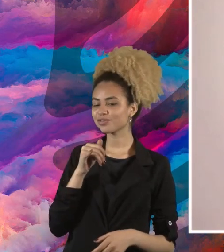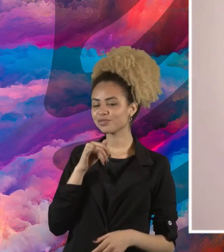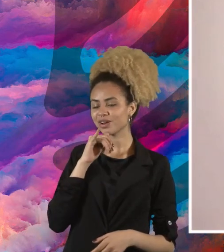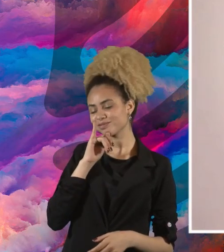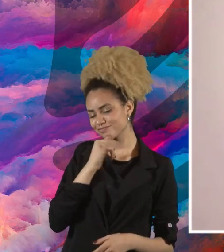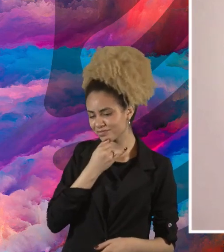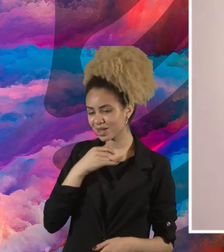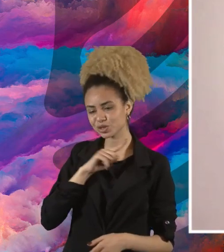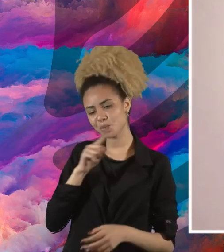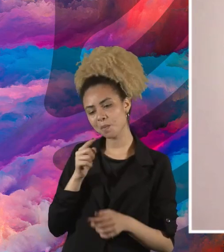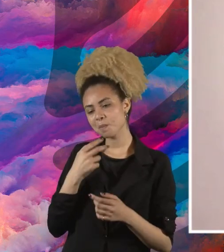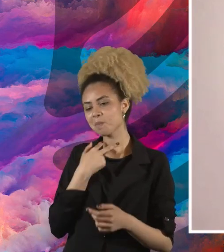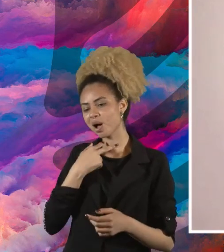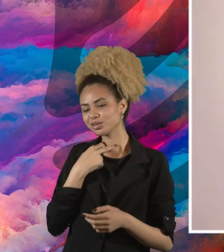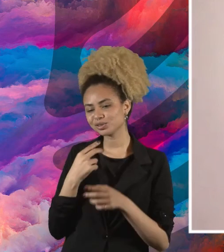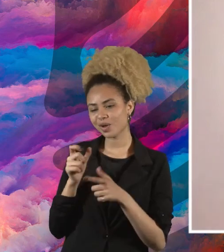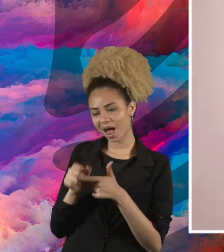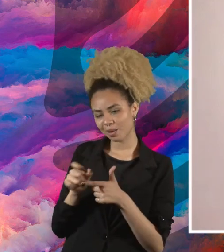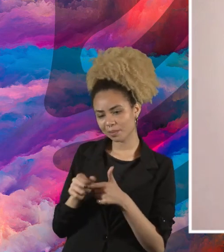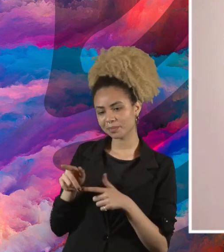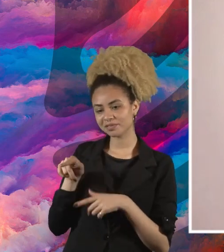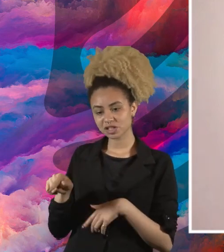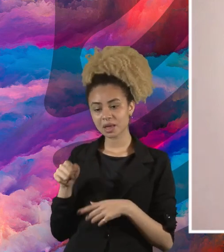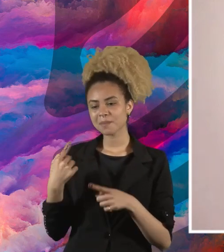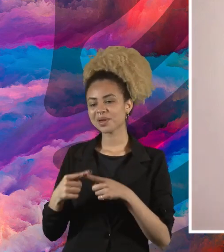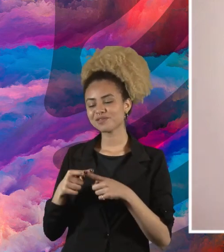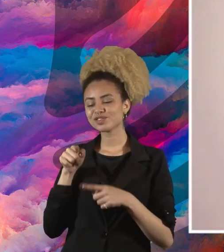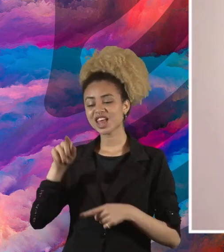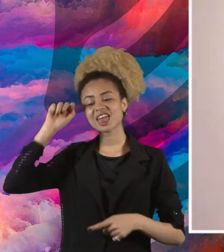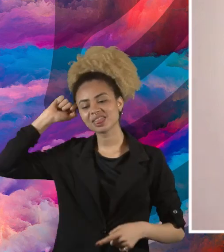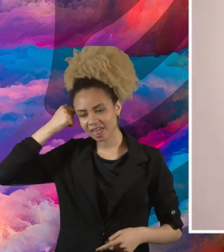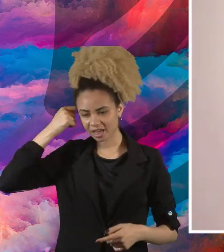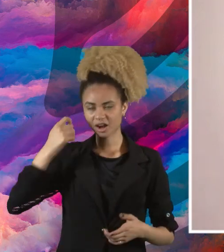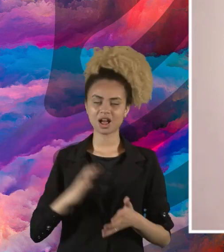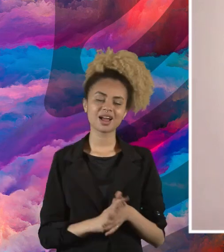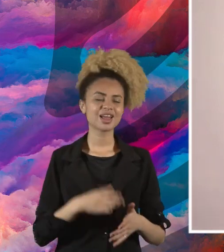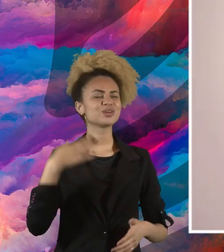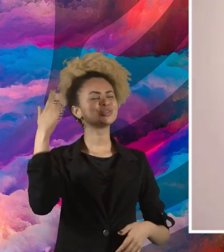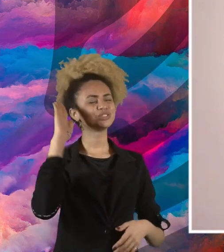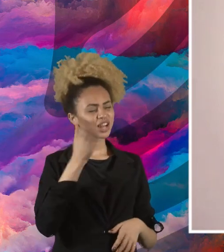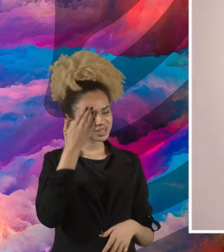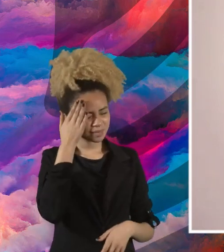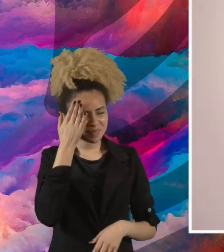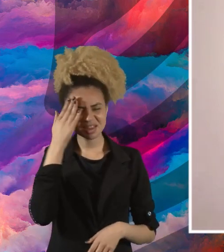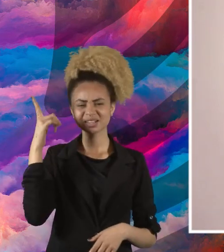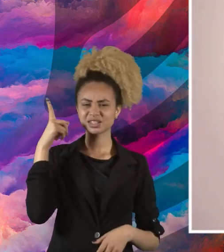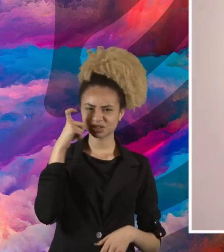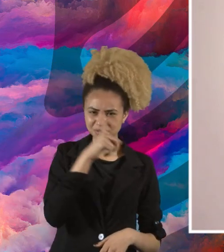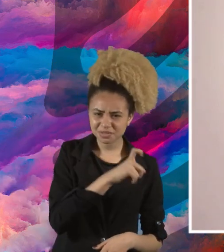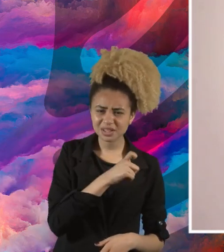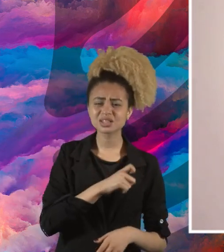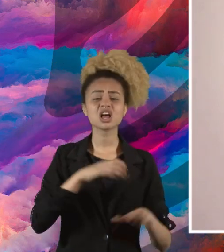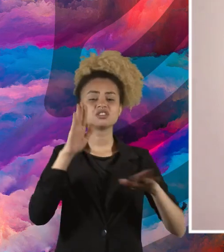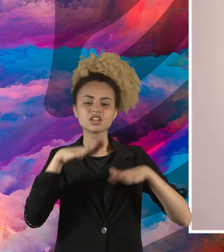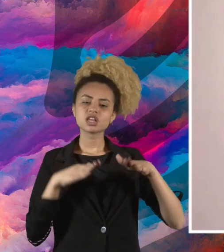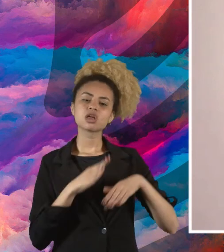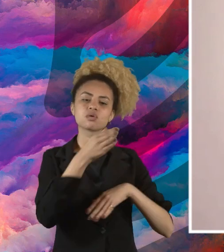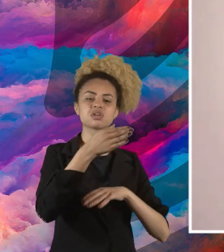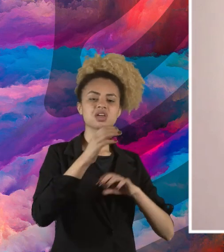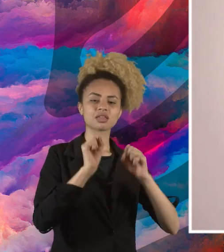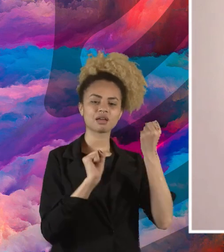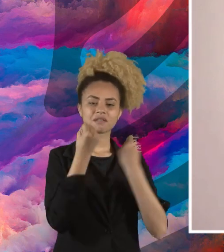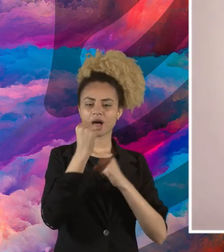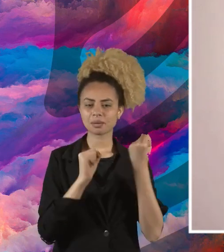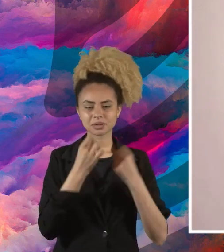negra. Então sim, eu sabia que, já respondendo a segunda que ia ser difícil e em vários momentos eu chegava nas fábricas ou eu não era